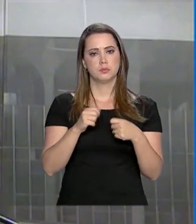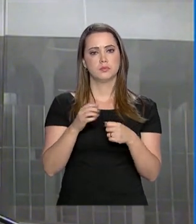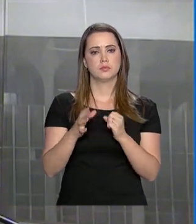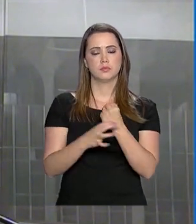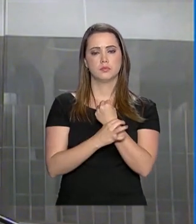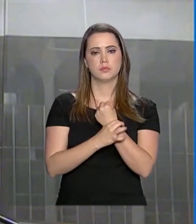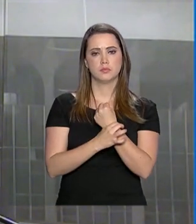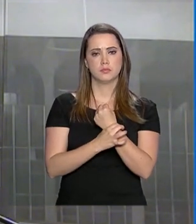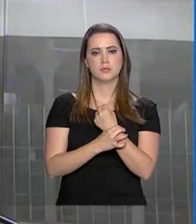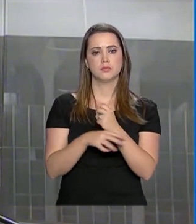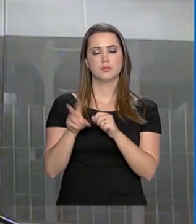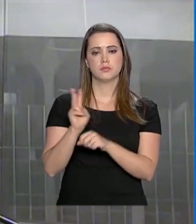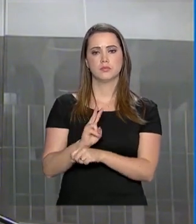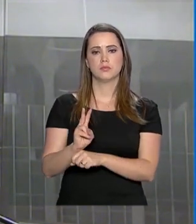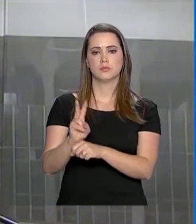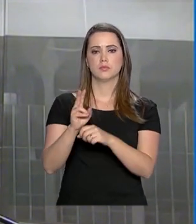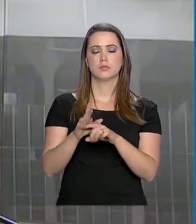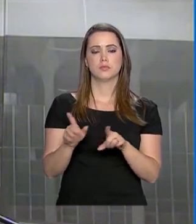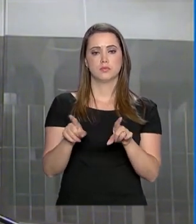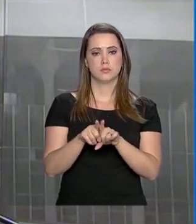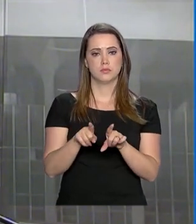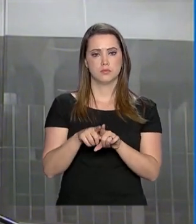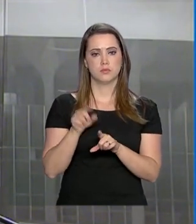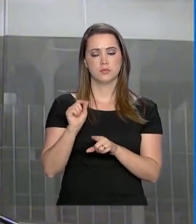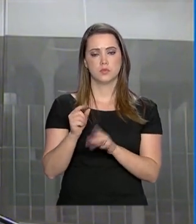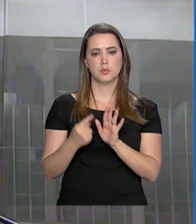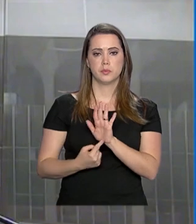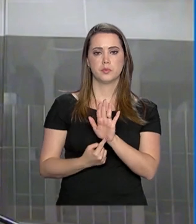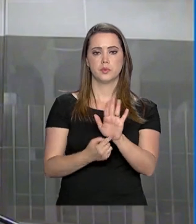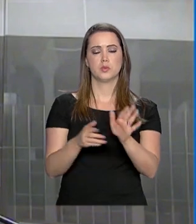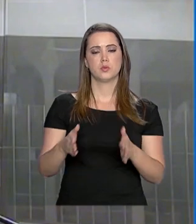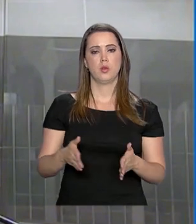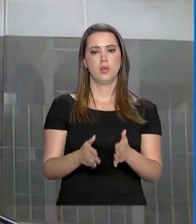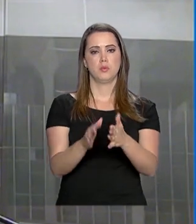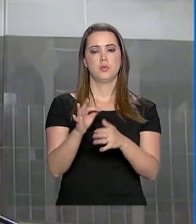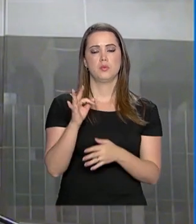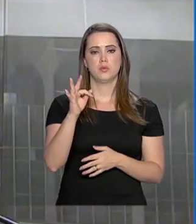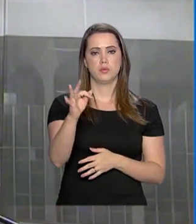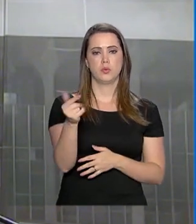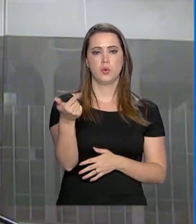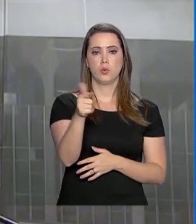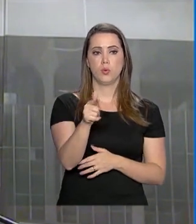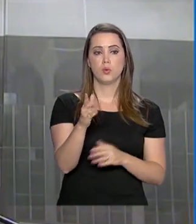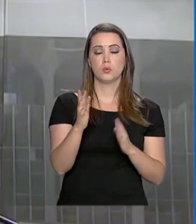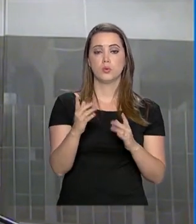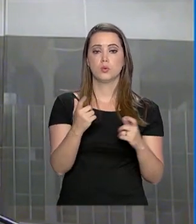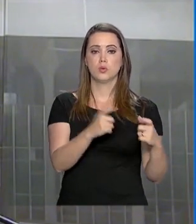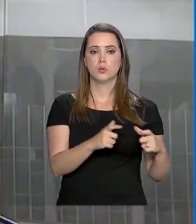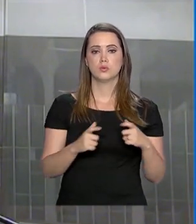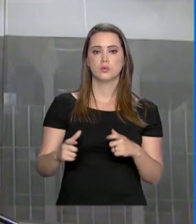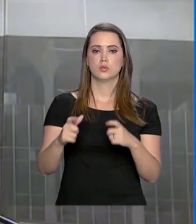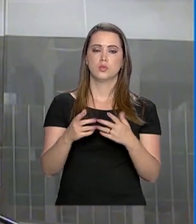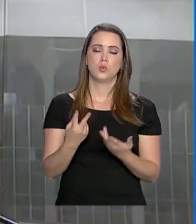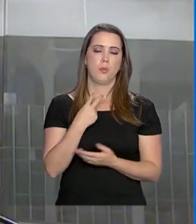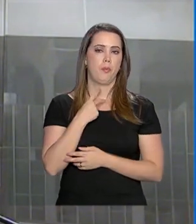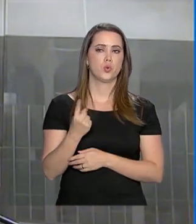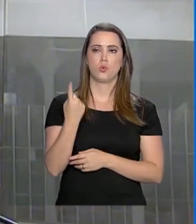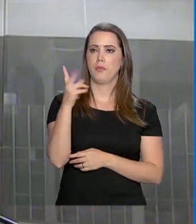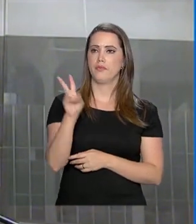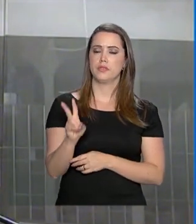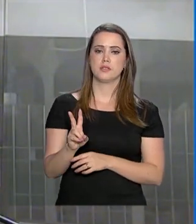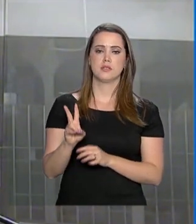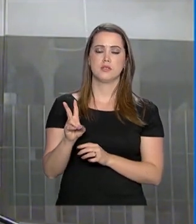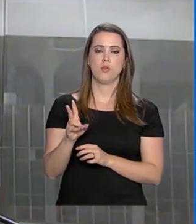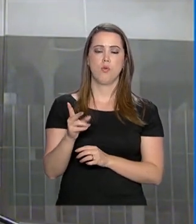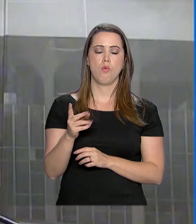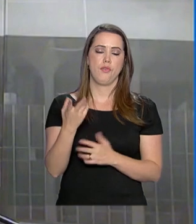de segurança, quanto de defesa, etc. E que ela aponte o caminho para frente em outras áreas. Claro que não vai dar para fazer tudo na primeira visita, mas que